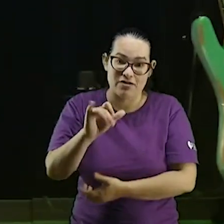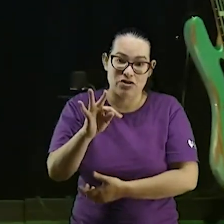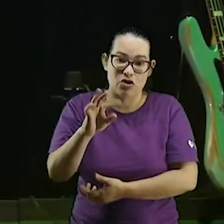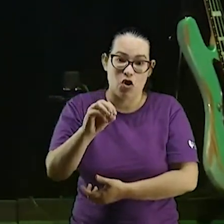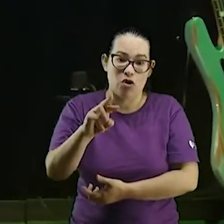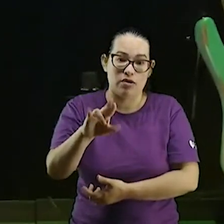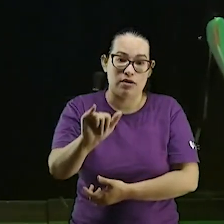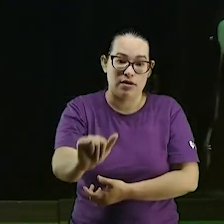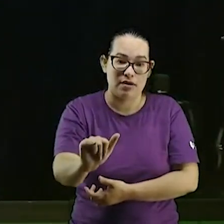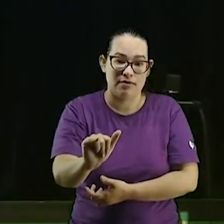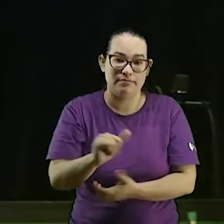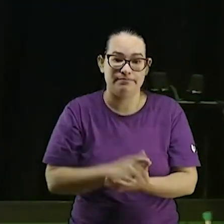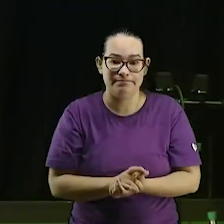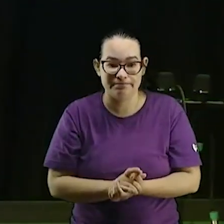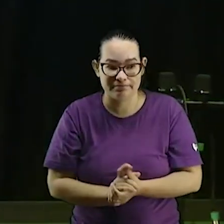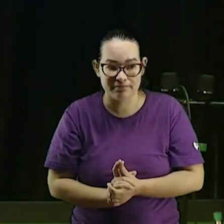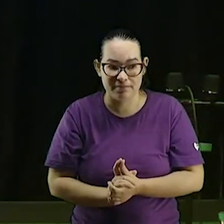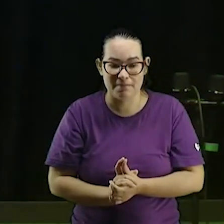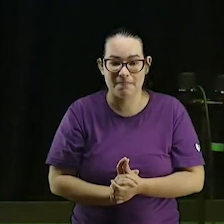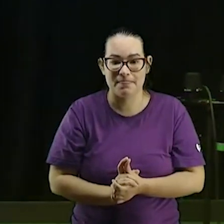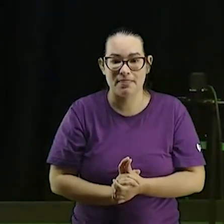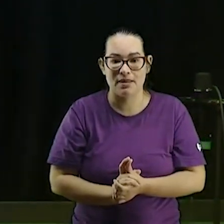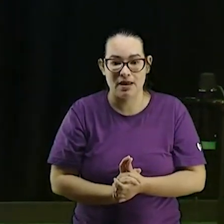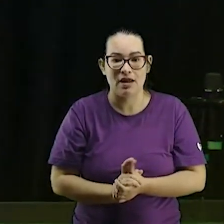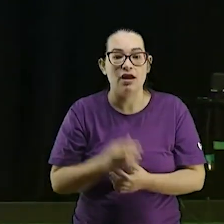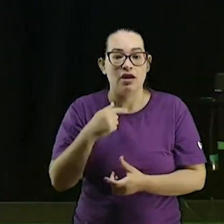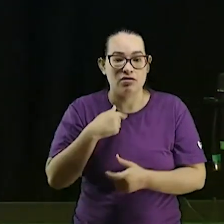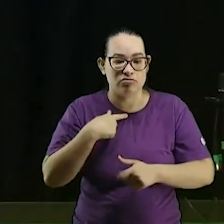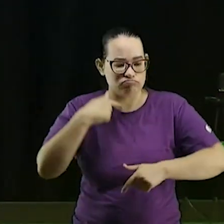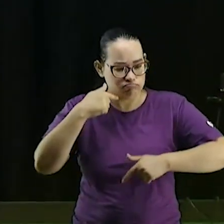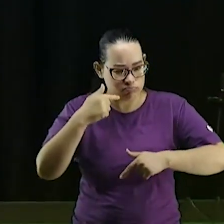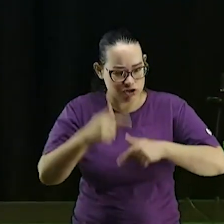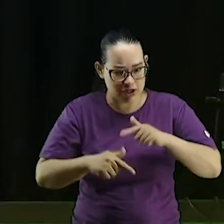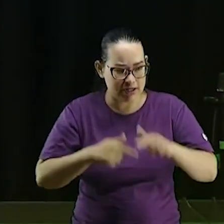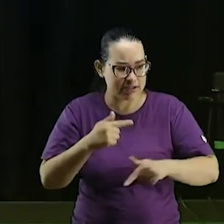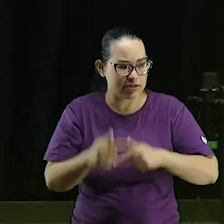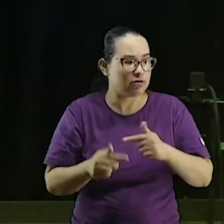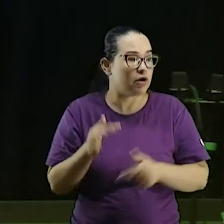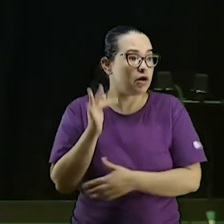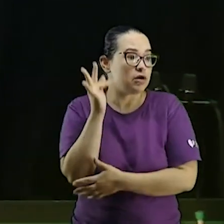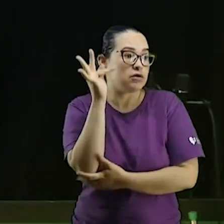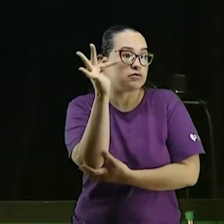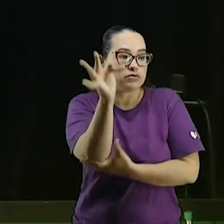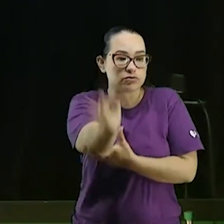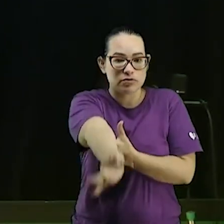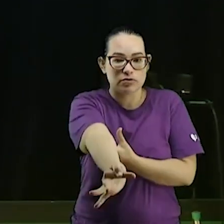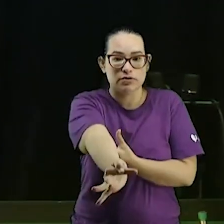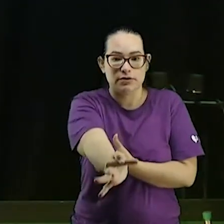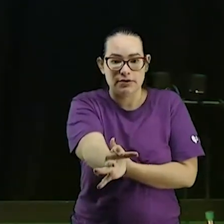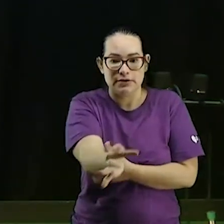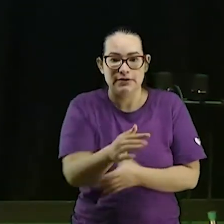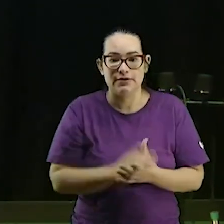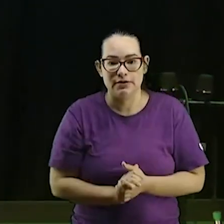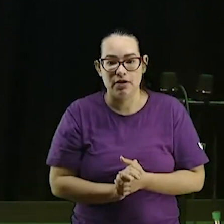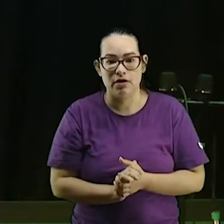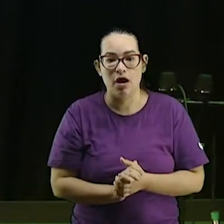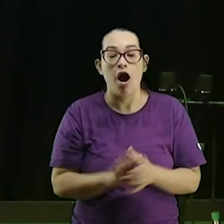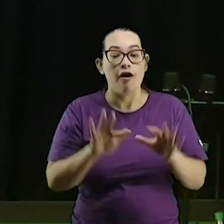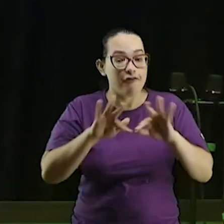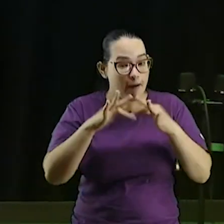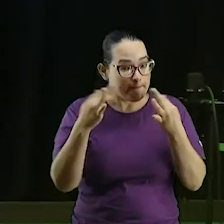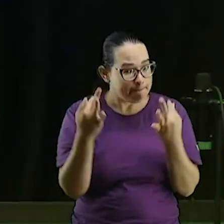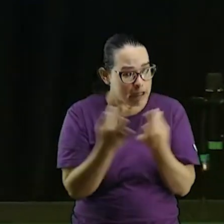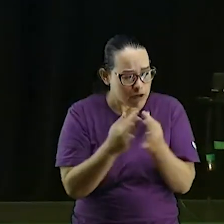estou na minha geração querido eu faço isso pelas gerações que vem depois não deixe tua família fora olha